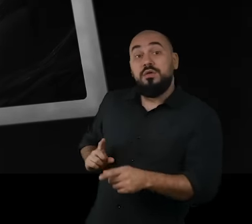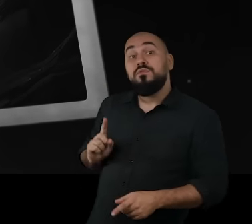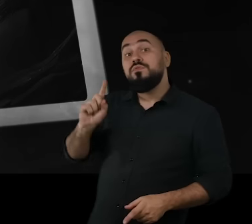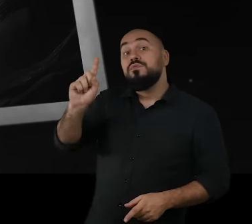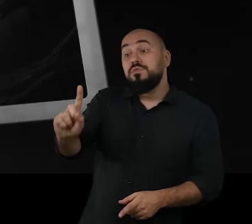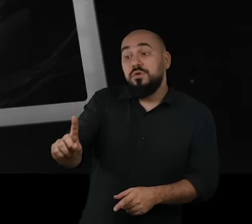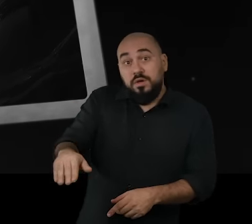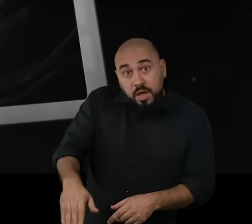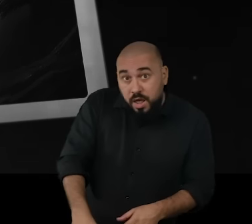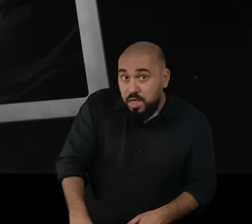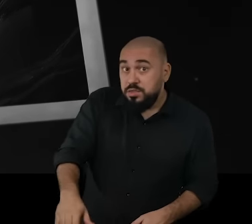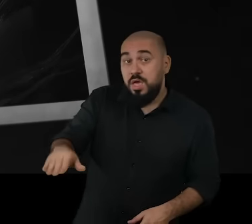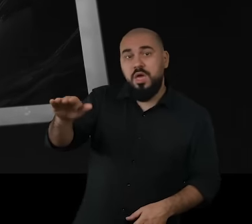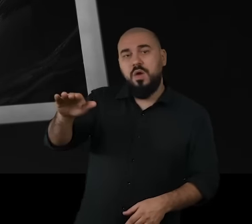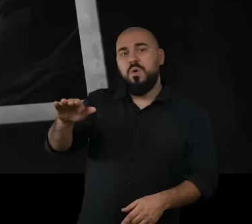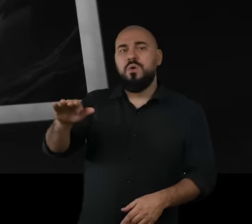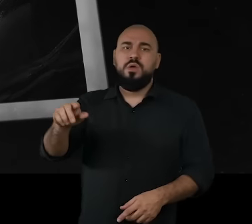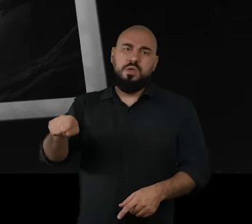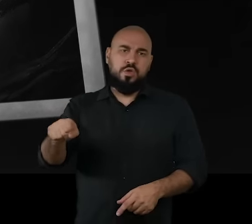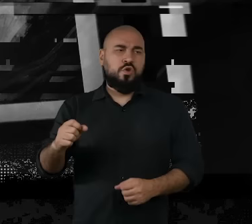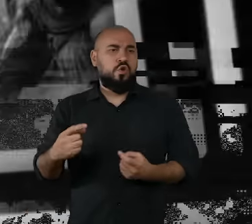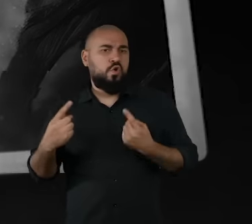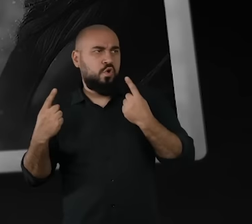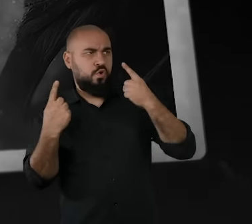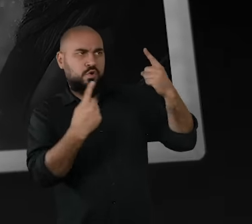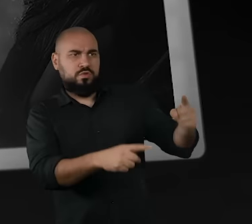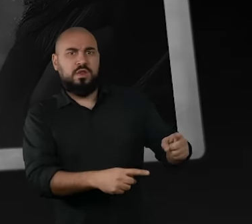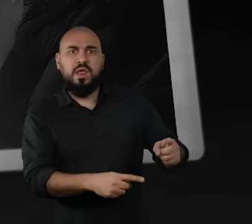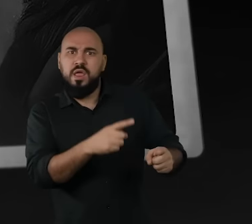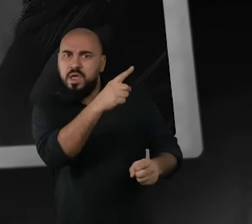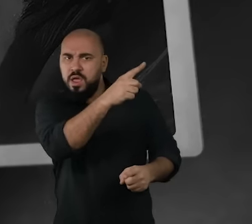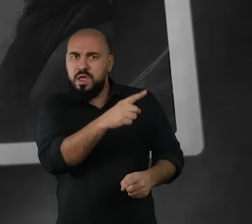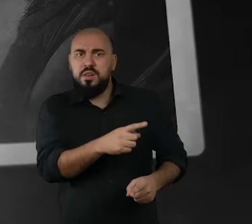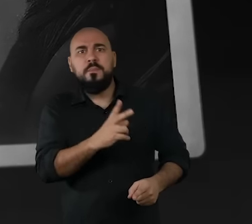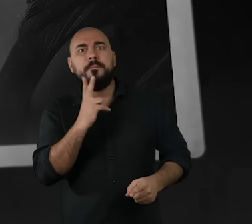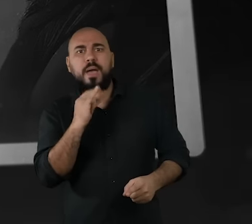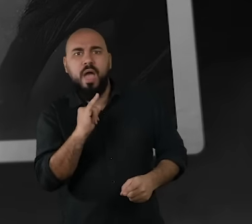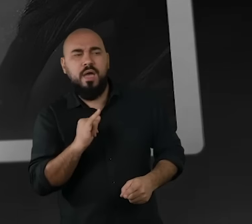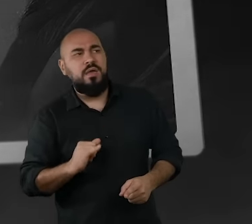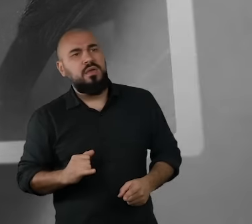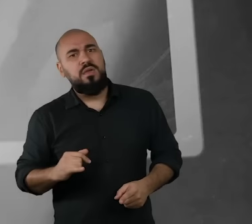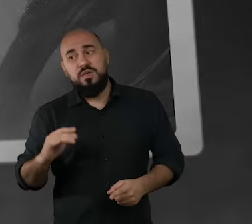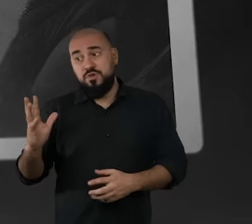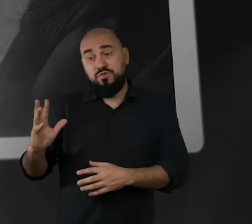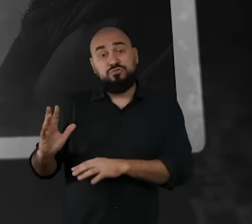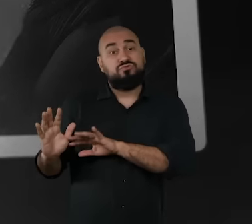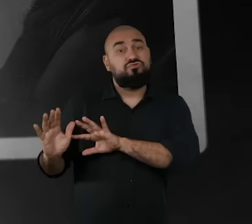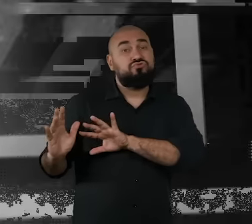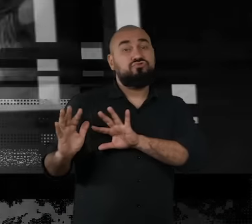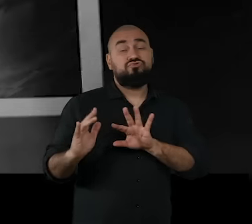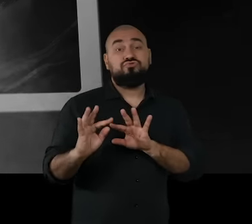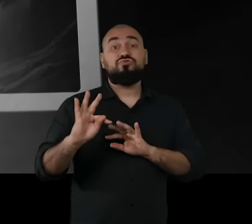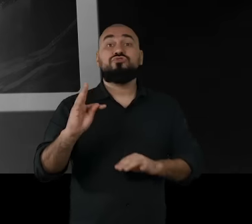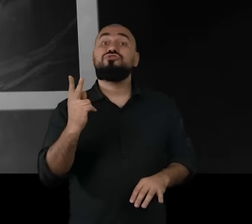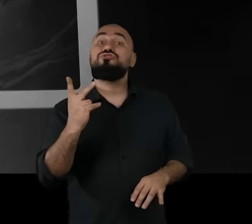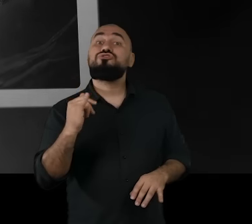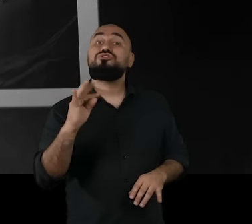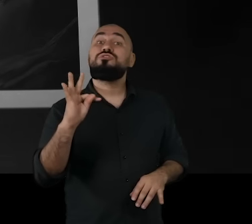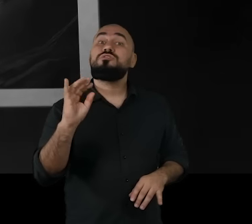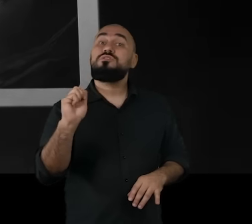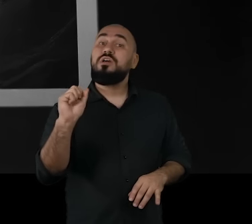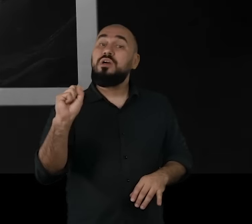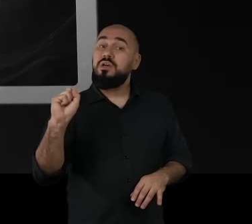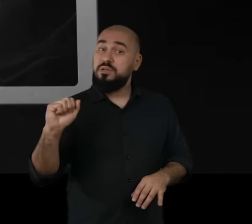Zeus começa uma rebelião no Olimpo. Ele pega os titãs para apoiá-lo e ele não apenas tira o